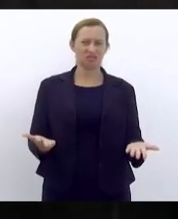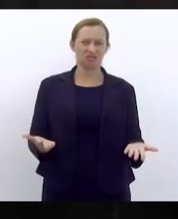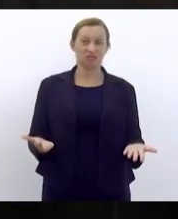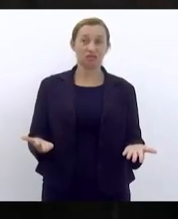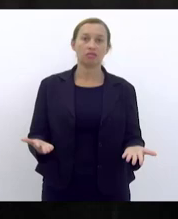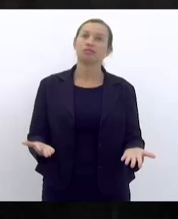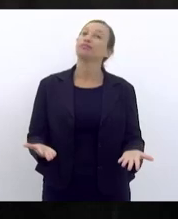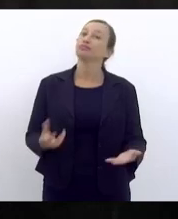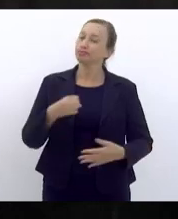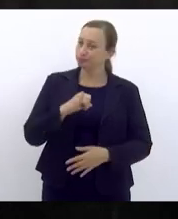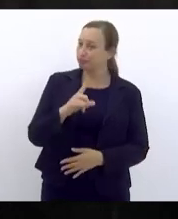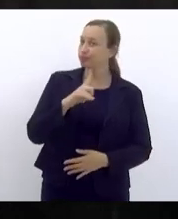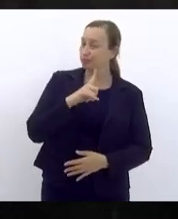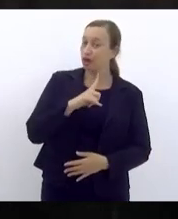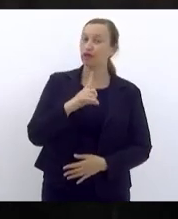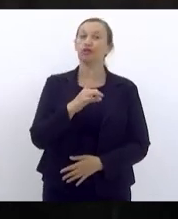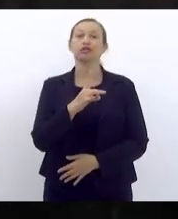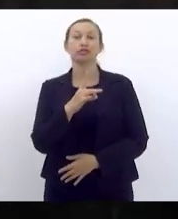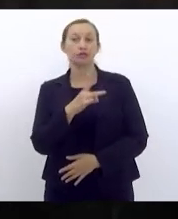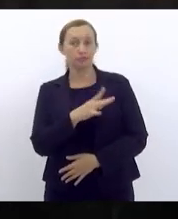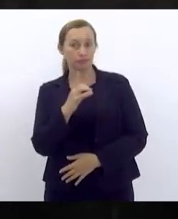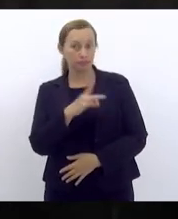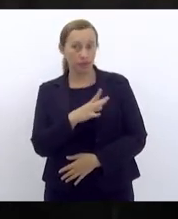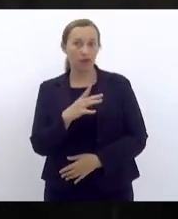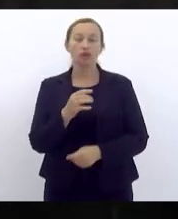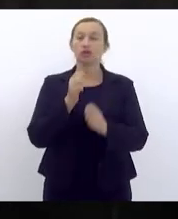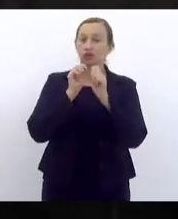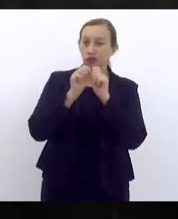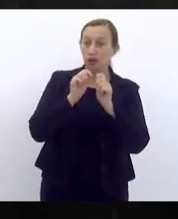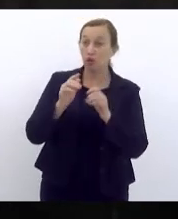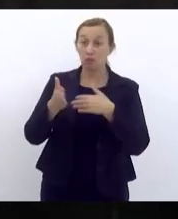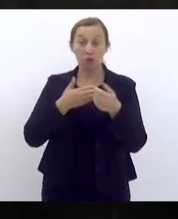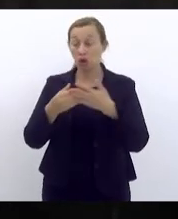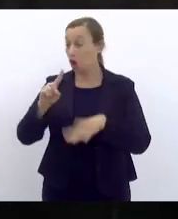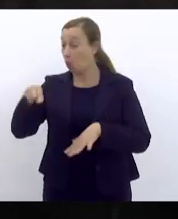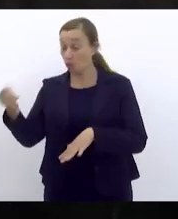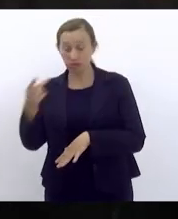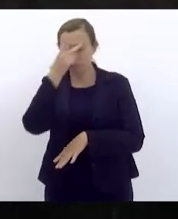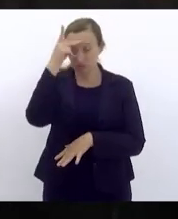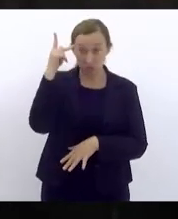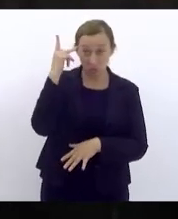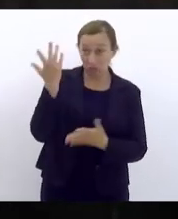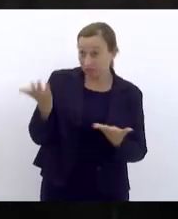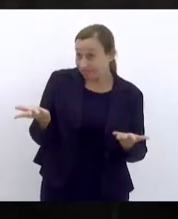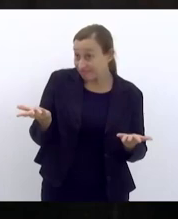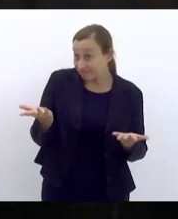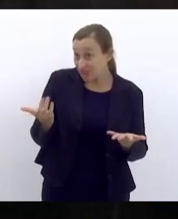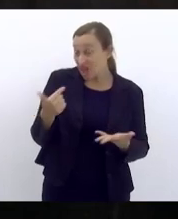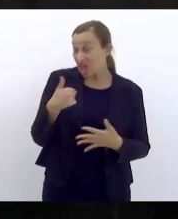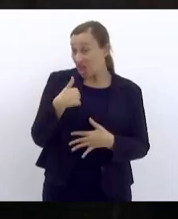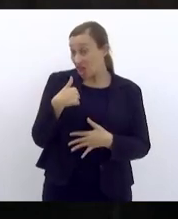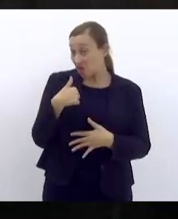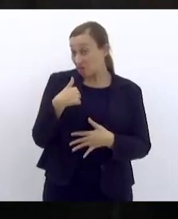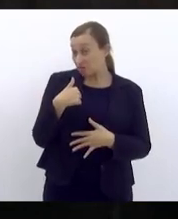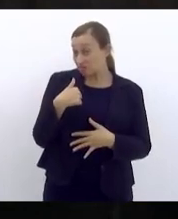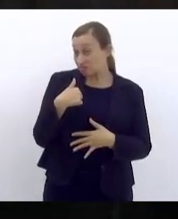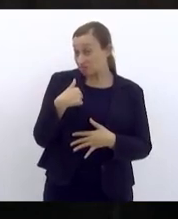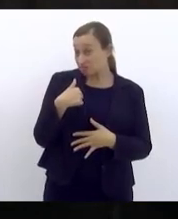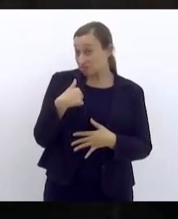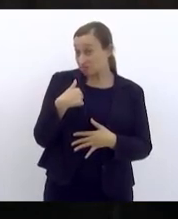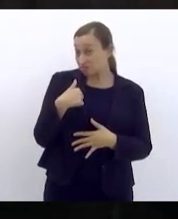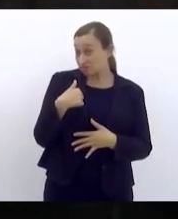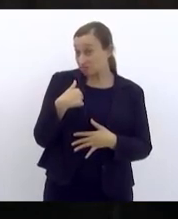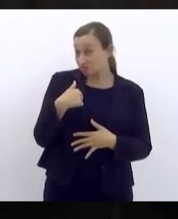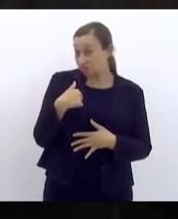se eu tivesse medo de jornalistas ou de qualquer outra pessoa eu não seria ou não